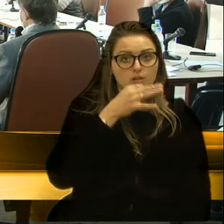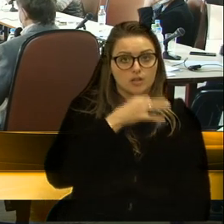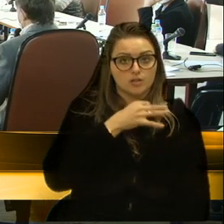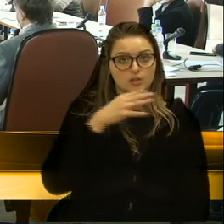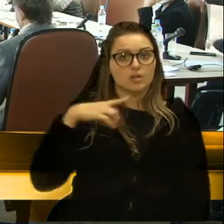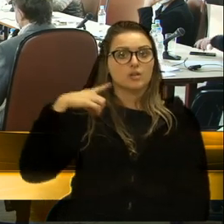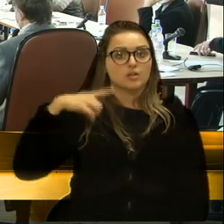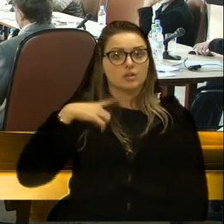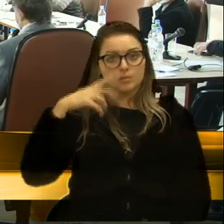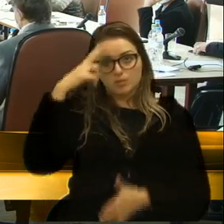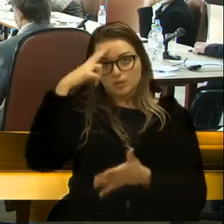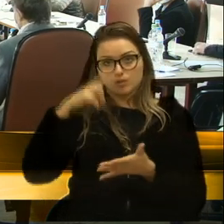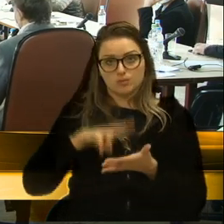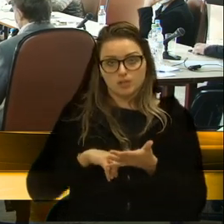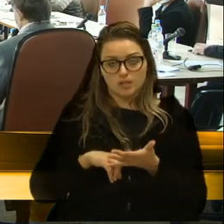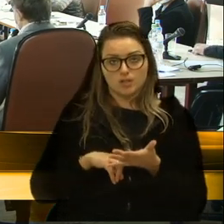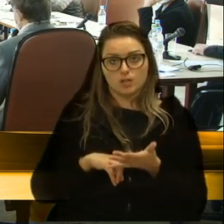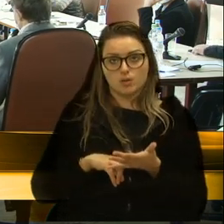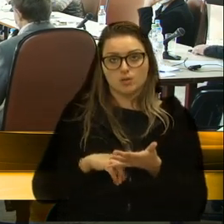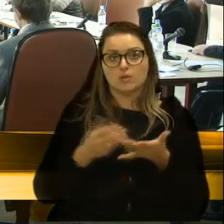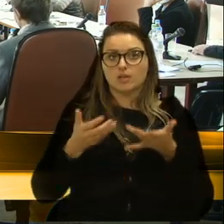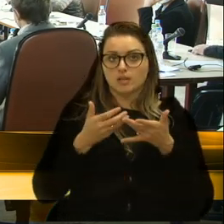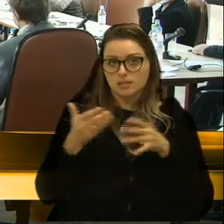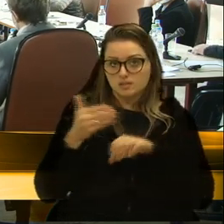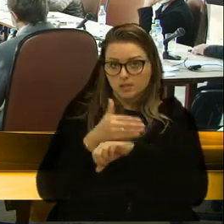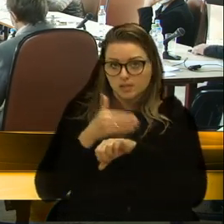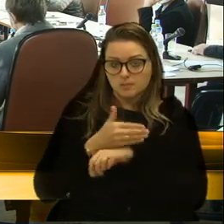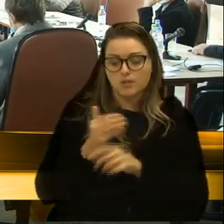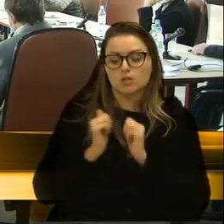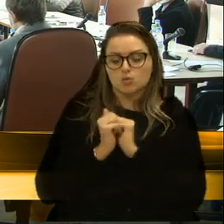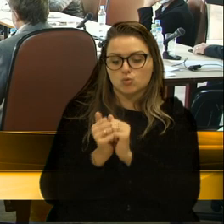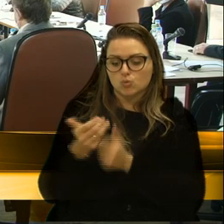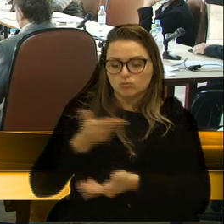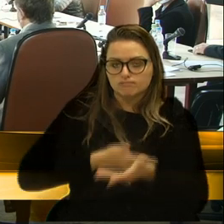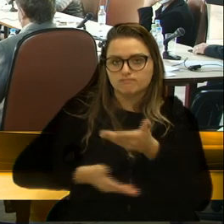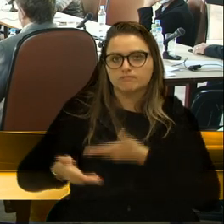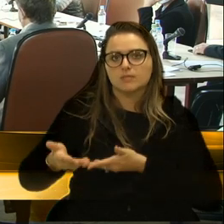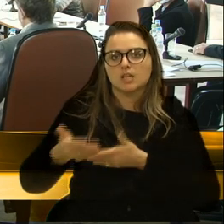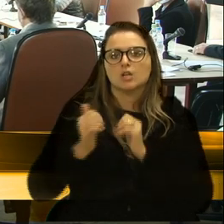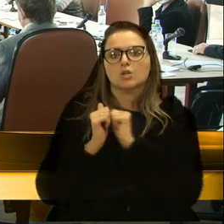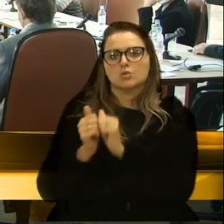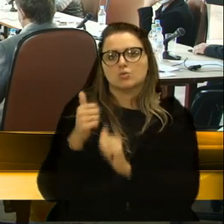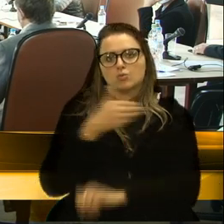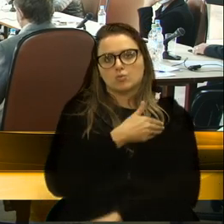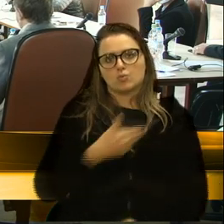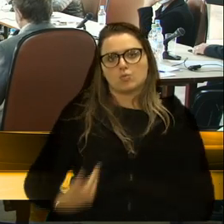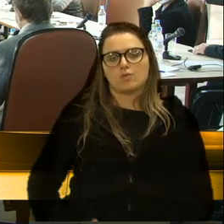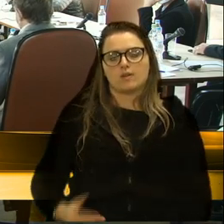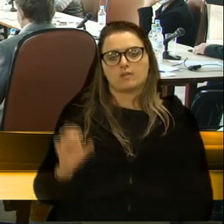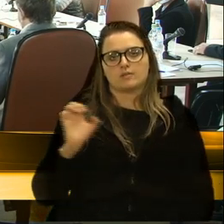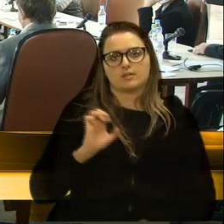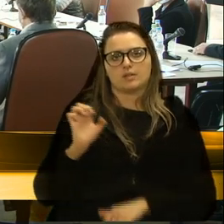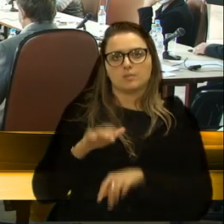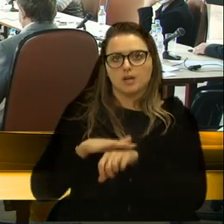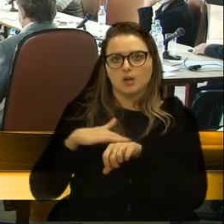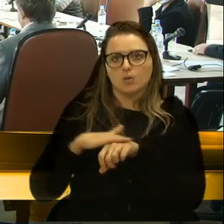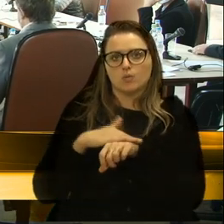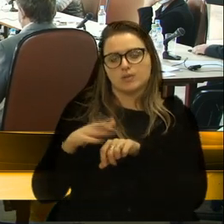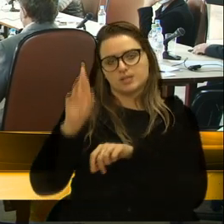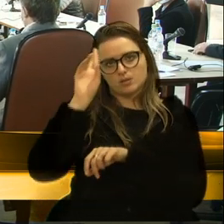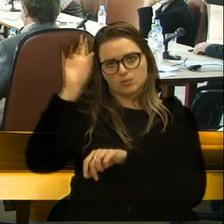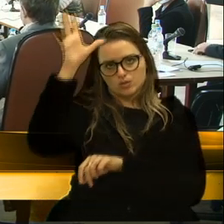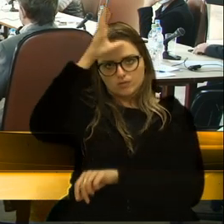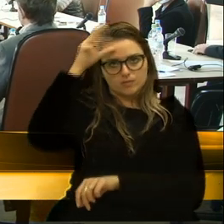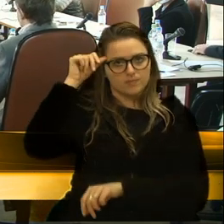deputado Neri se ofereceu para intermediar ao governador que recebesse o prefeito e